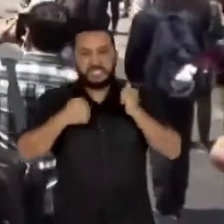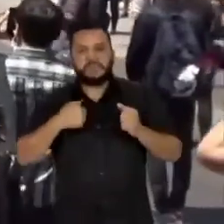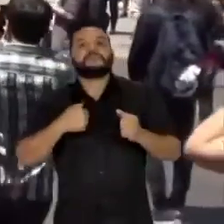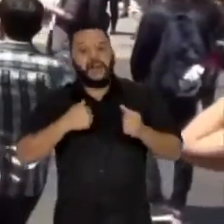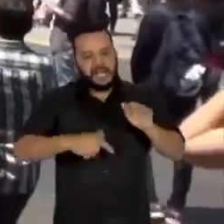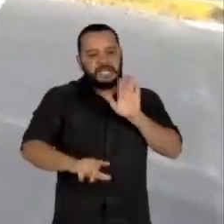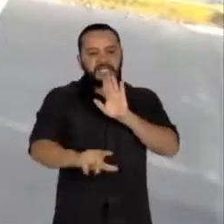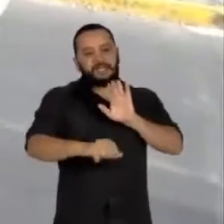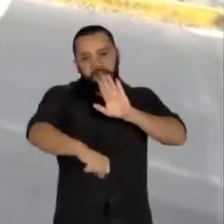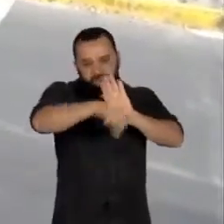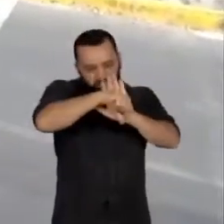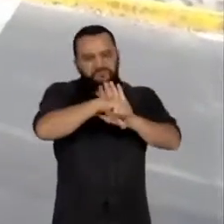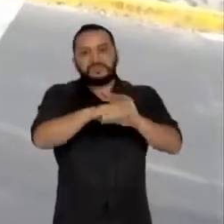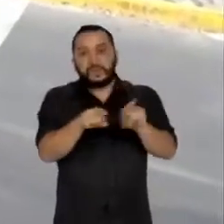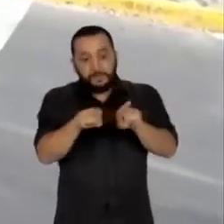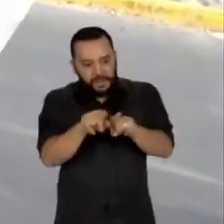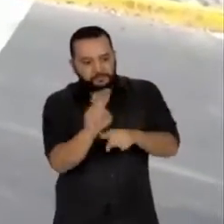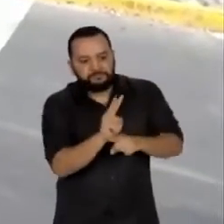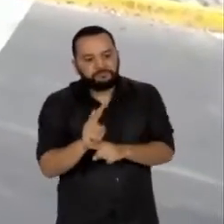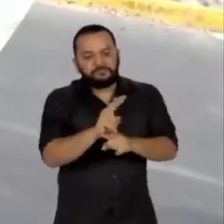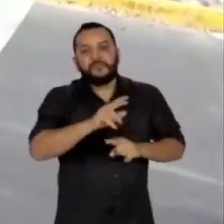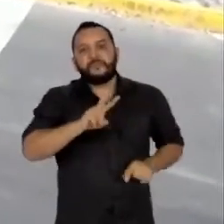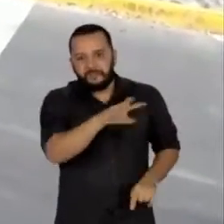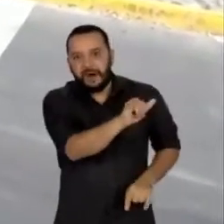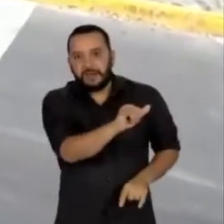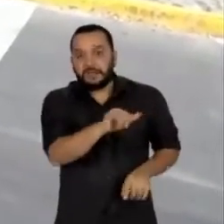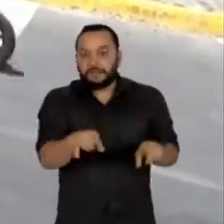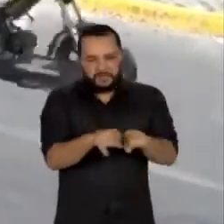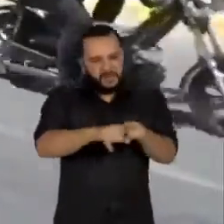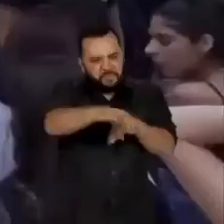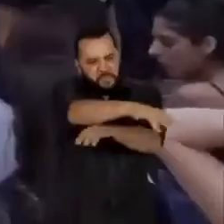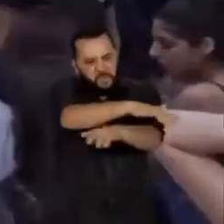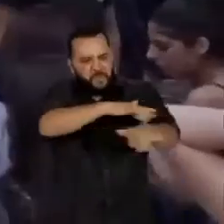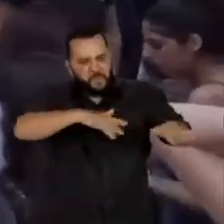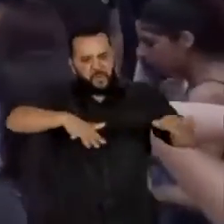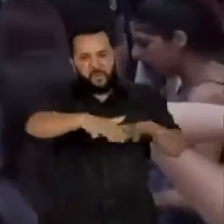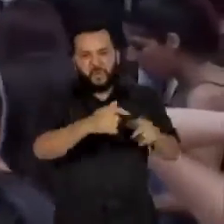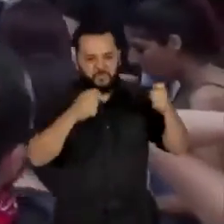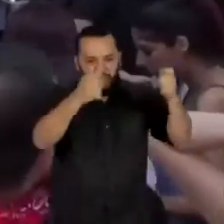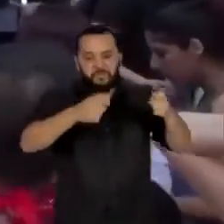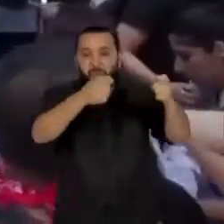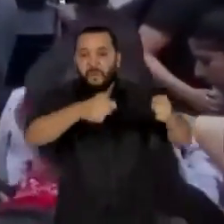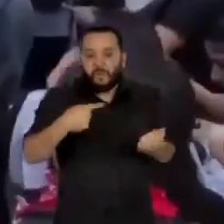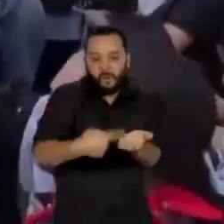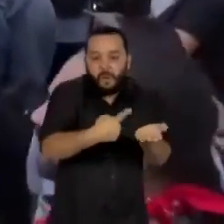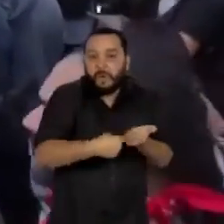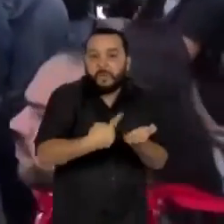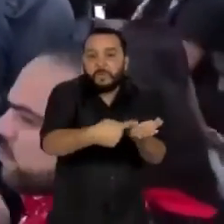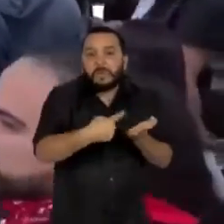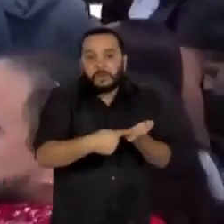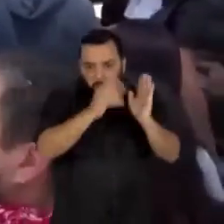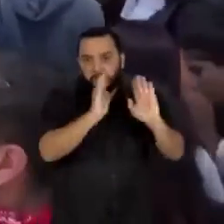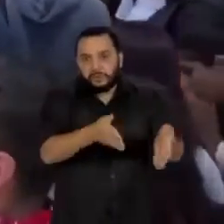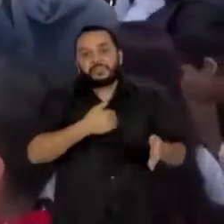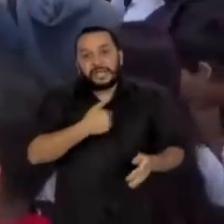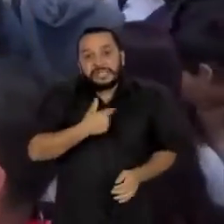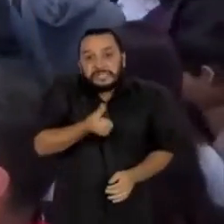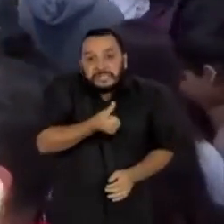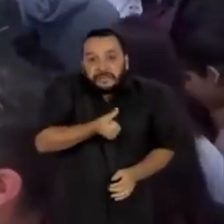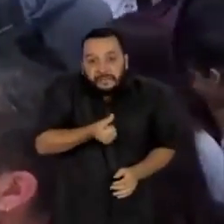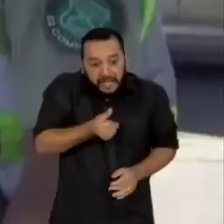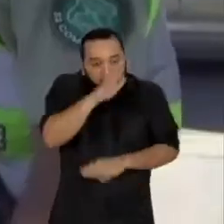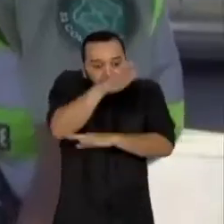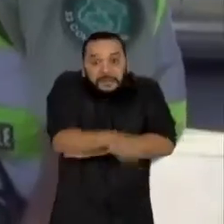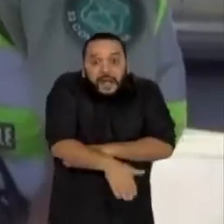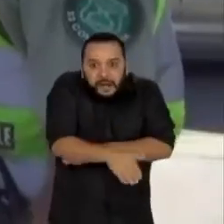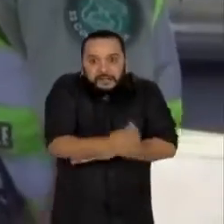melhorar a vigilância do Estado. Os manifestantes se organizam para outra grande concentração nesta sexta-feira, à